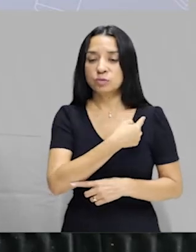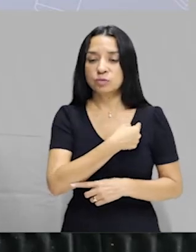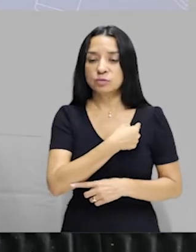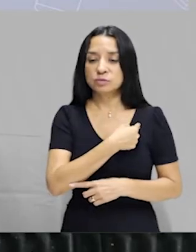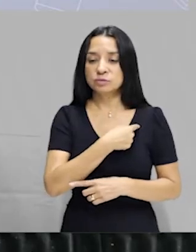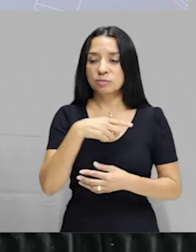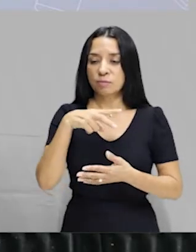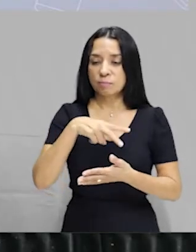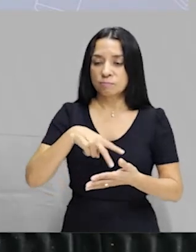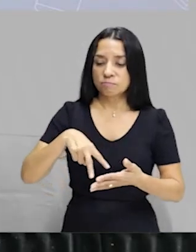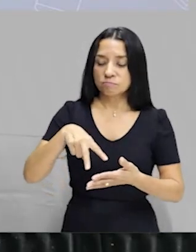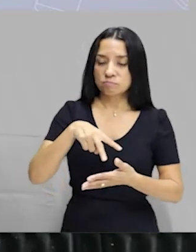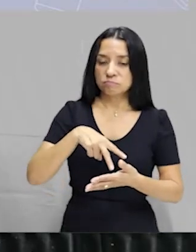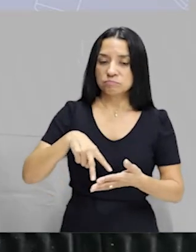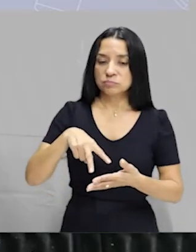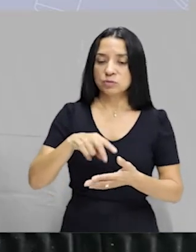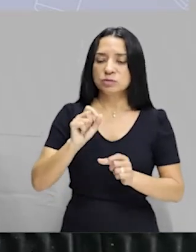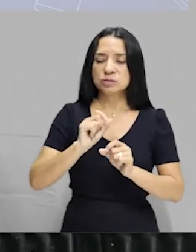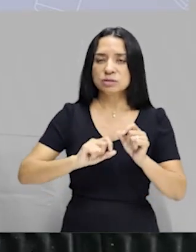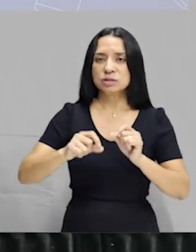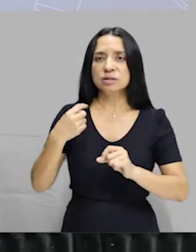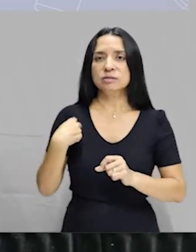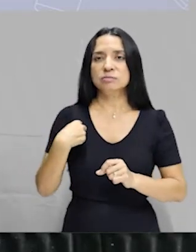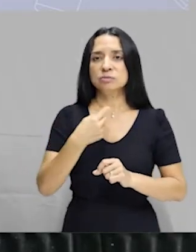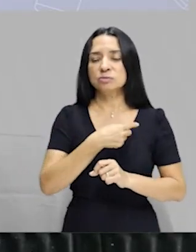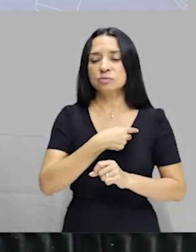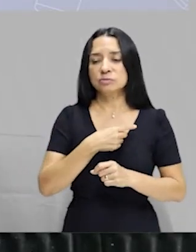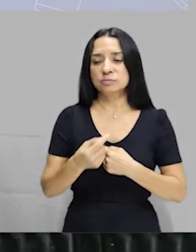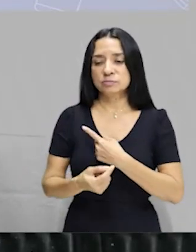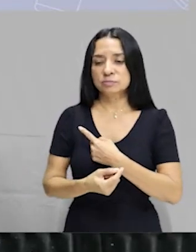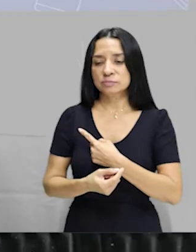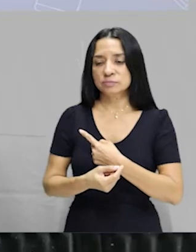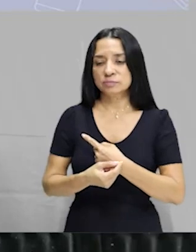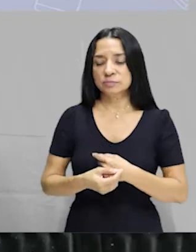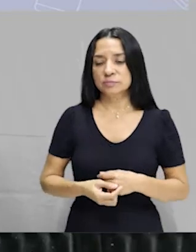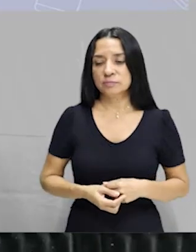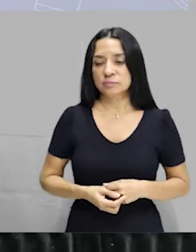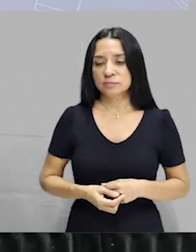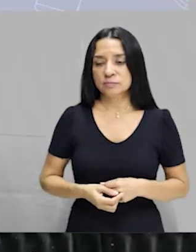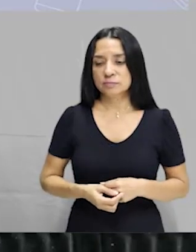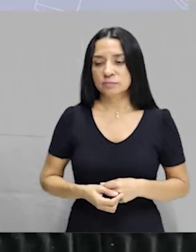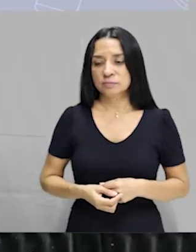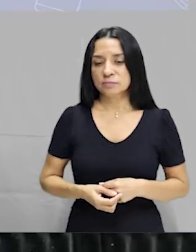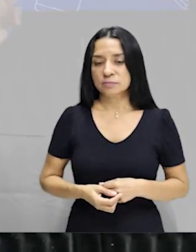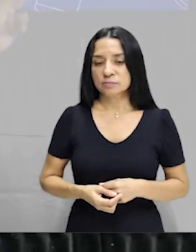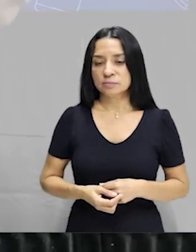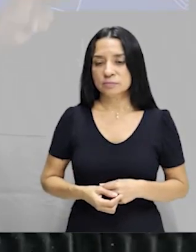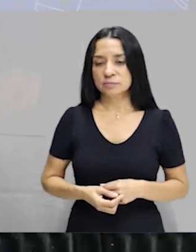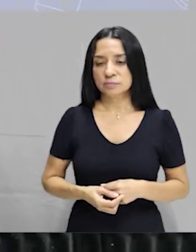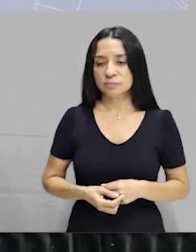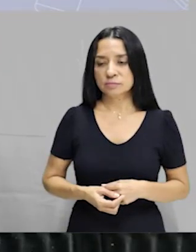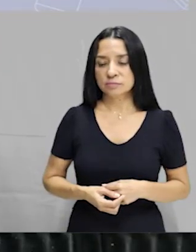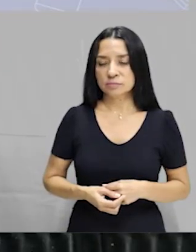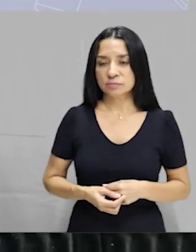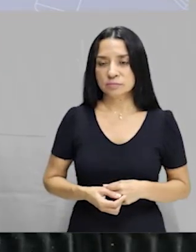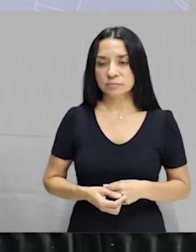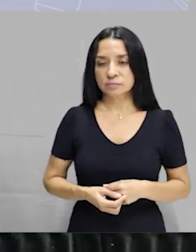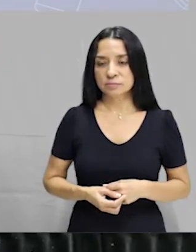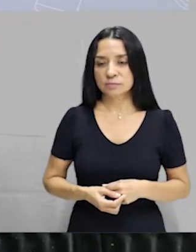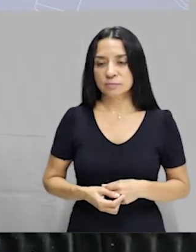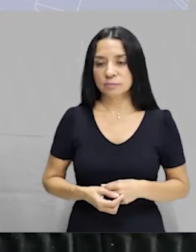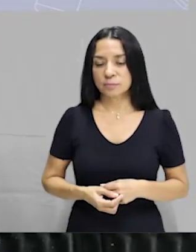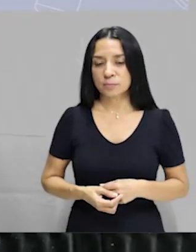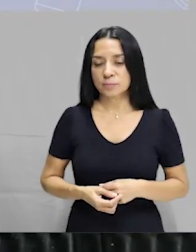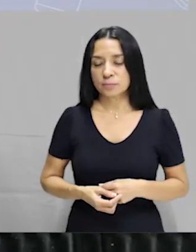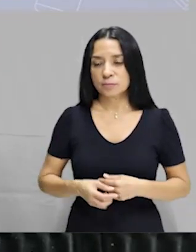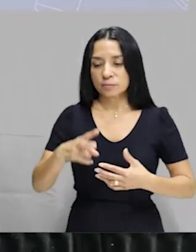nós, quem é nós? Nosotros, né? Bailan, baila en el salón. Então, tu